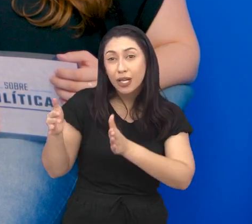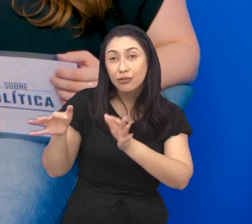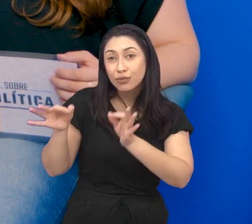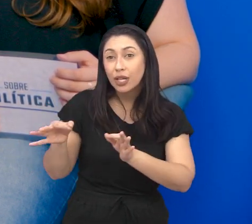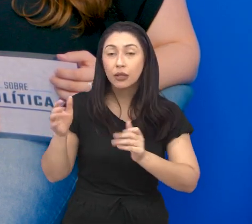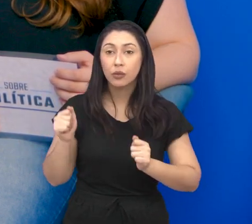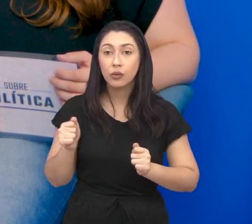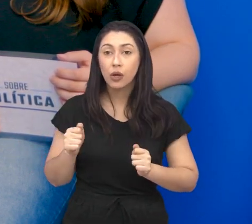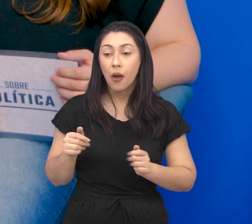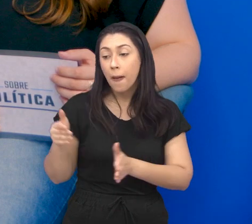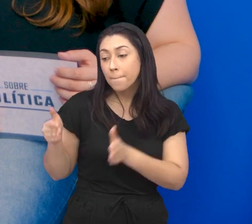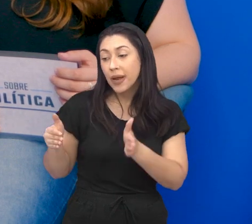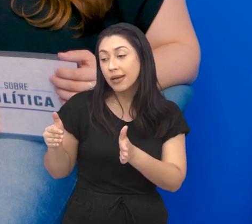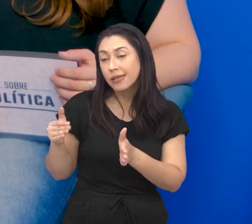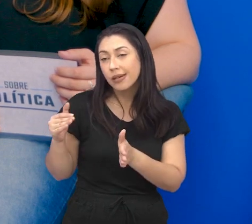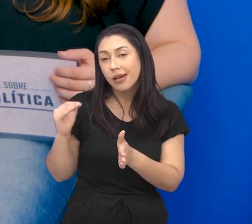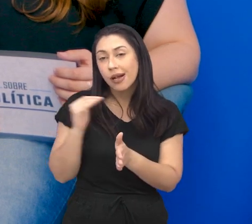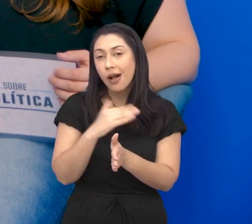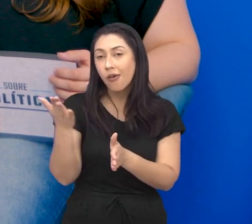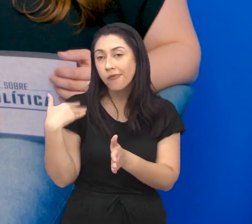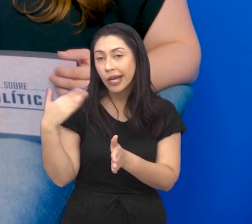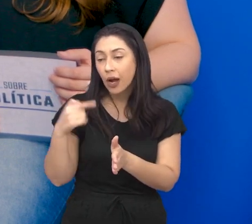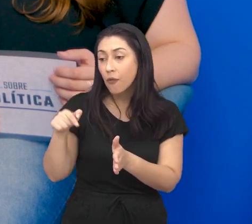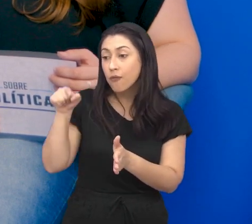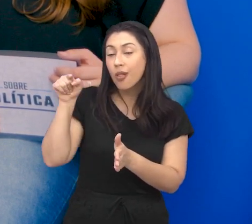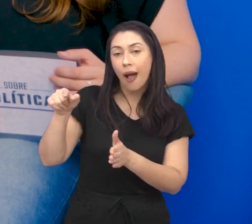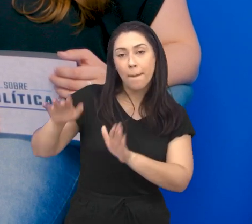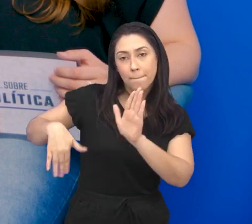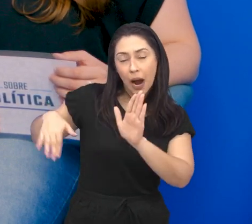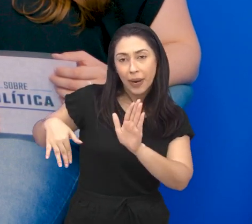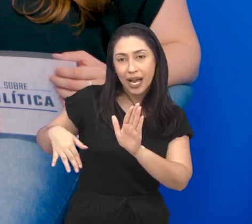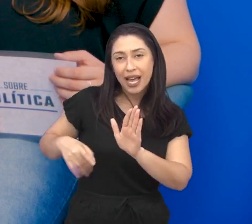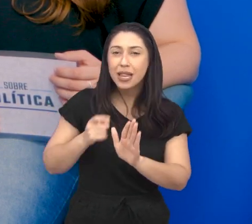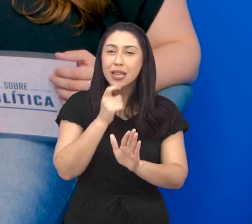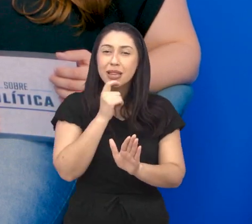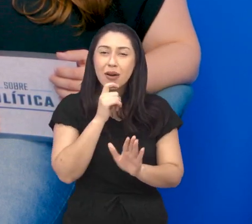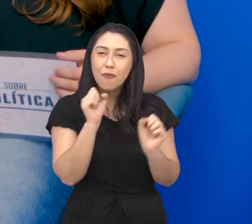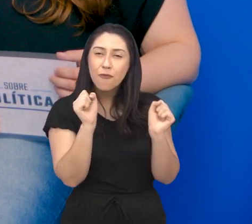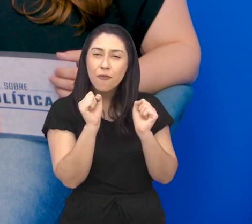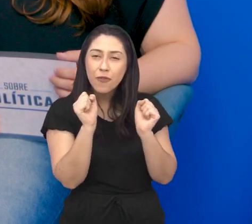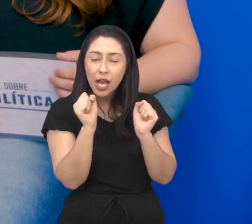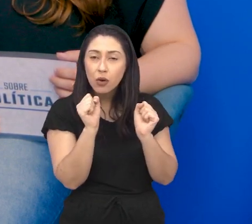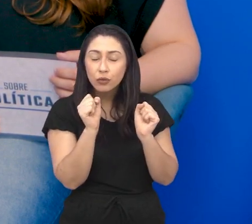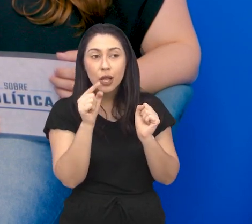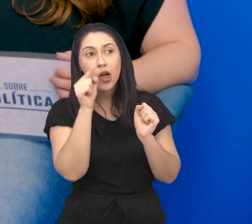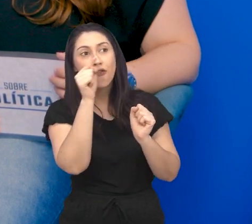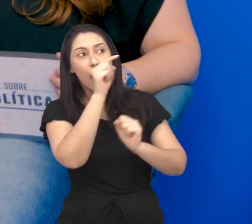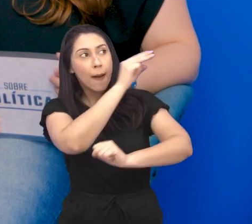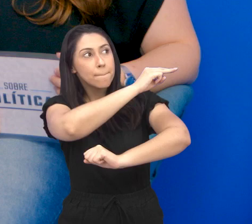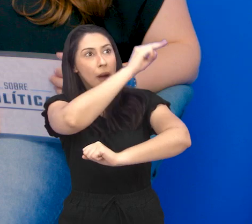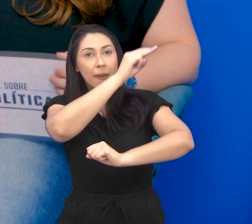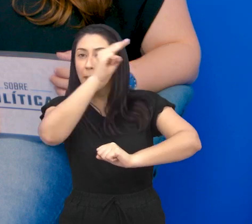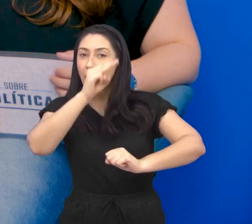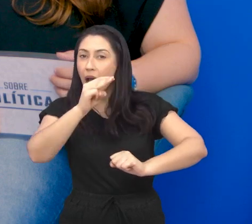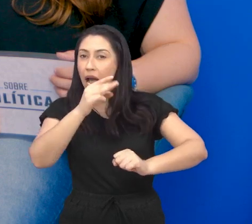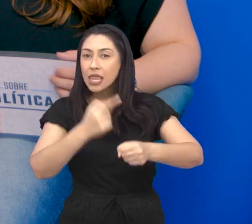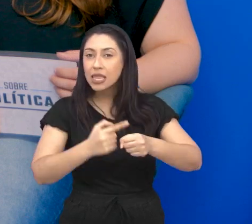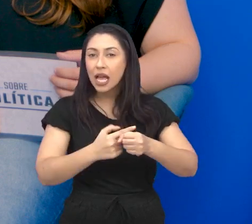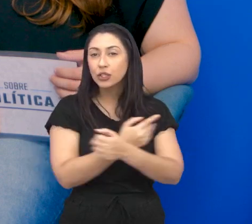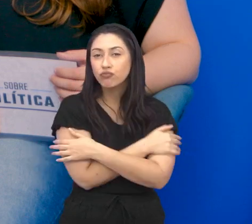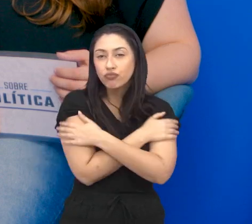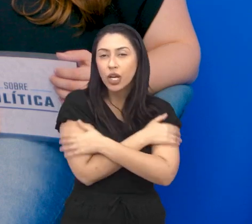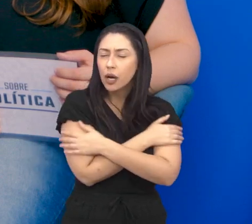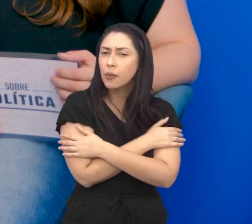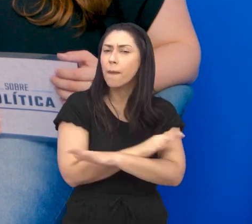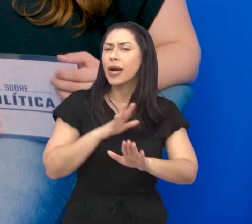Verão no litoral, inverno em Campos do Jordão. Aqui em São José dos Campos tem alguma sazonalidade, ou é algo mais ali